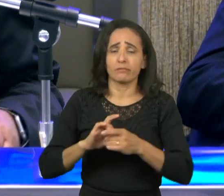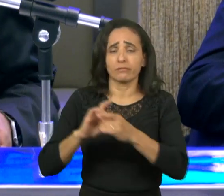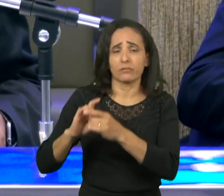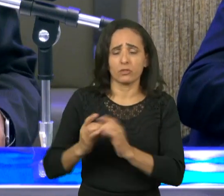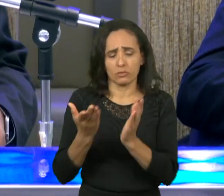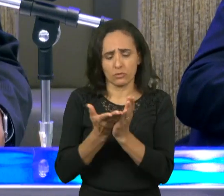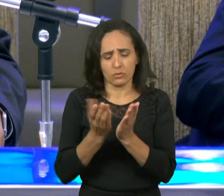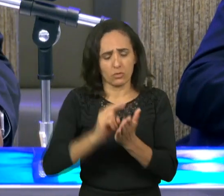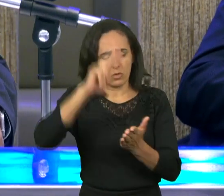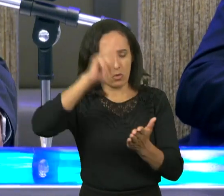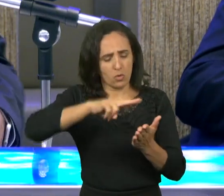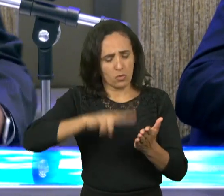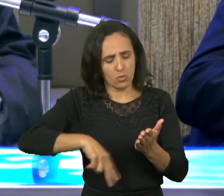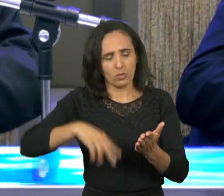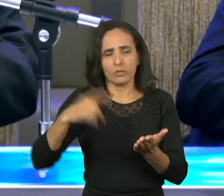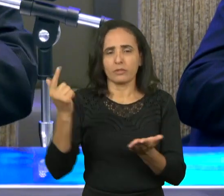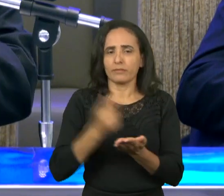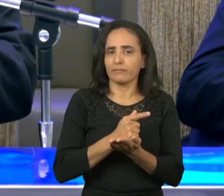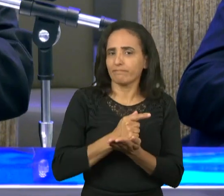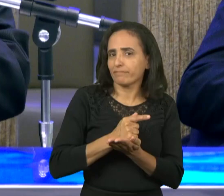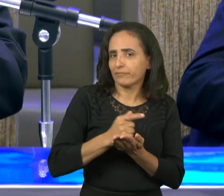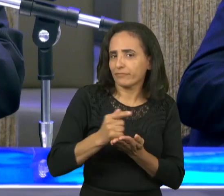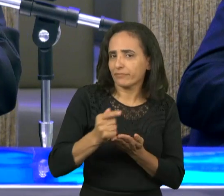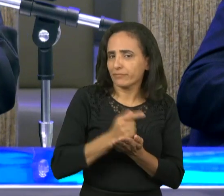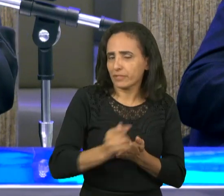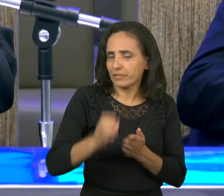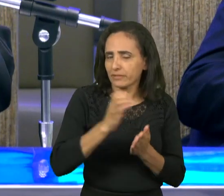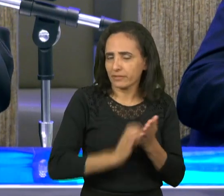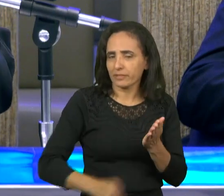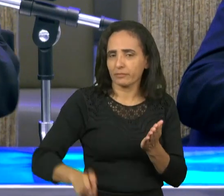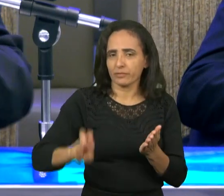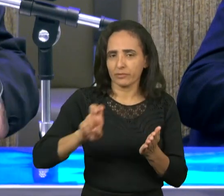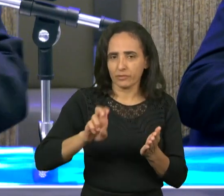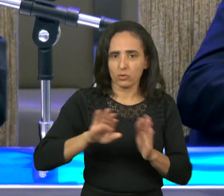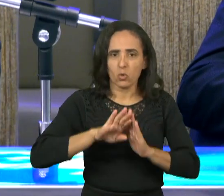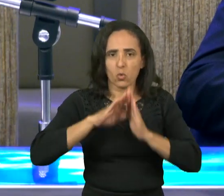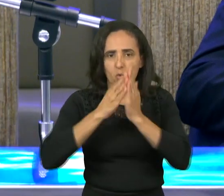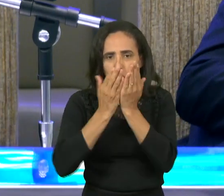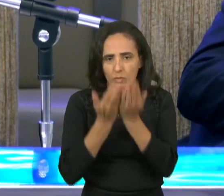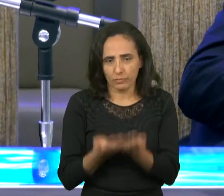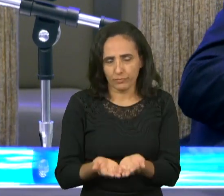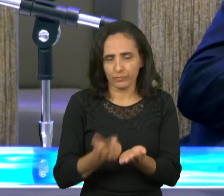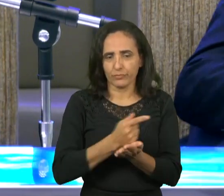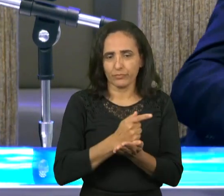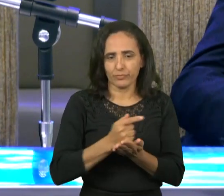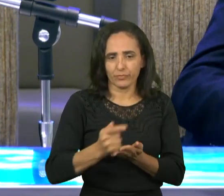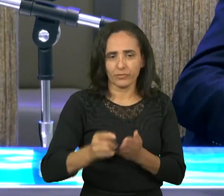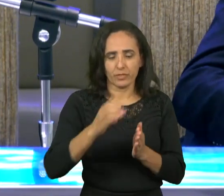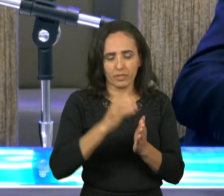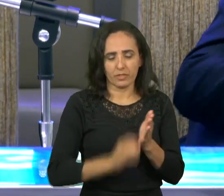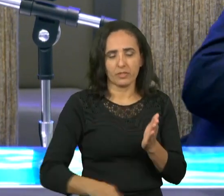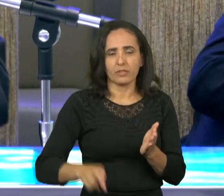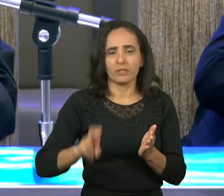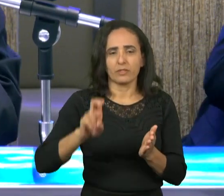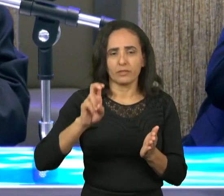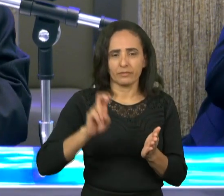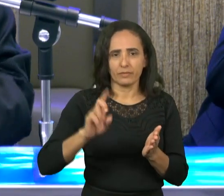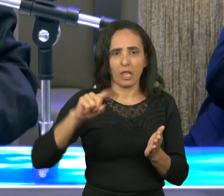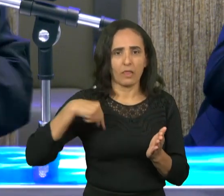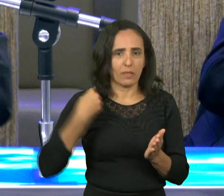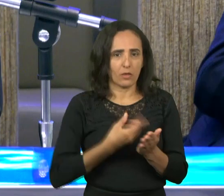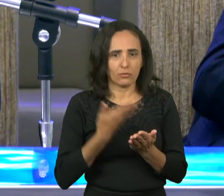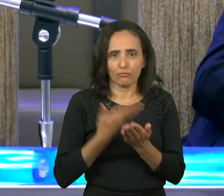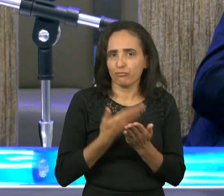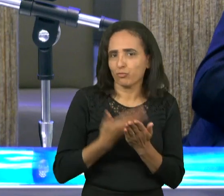a palavra de Deus Gênesis capítulo 5 abra sua Bíblia capítulo 5 não afente porque nós estamos